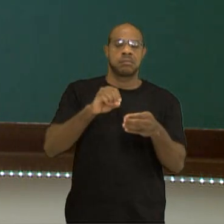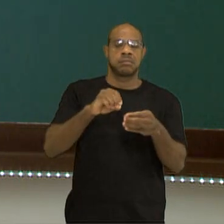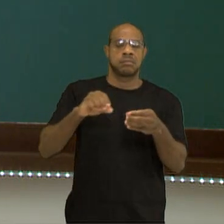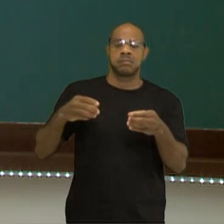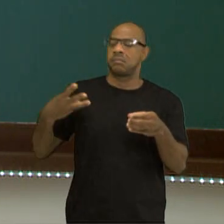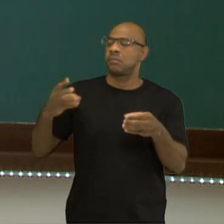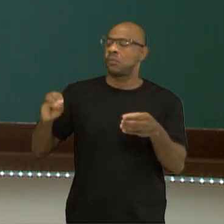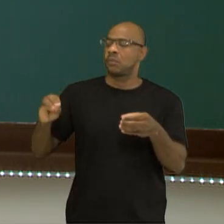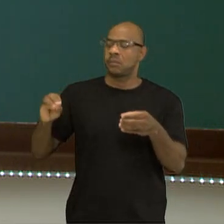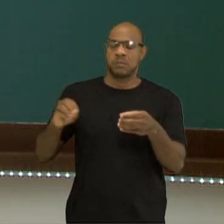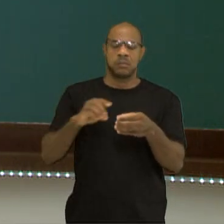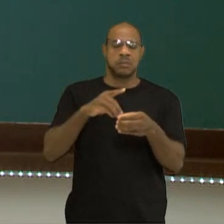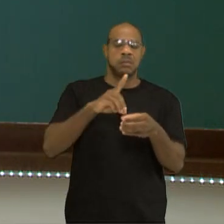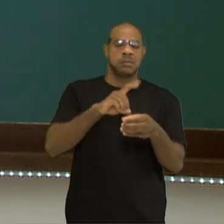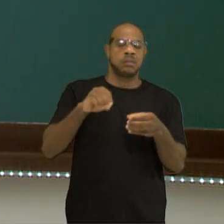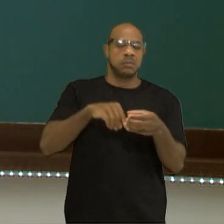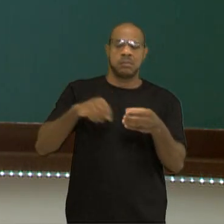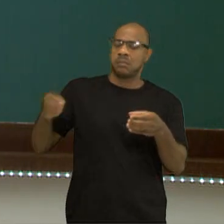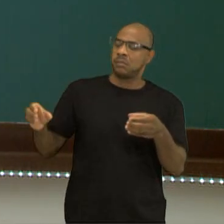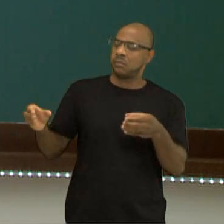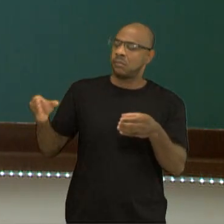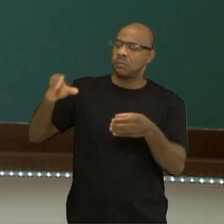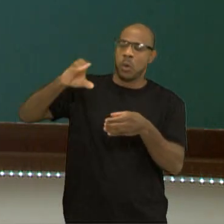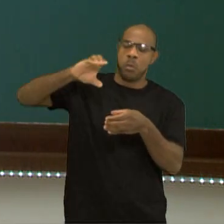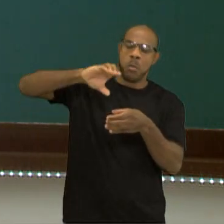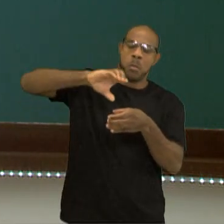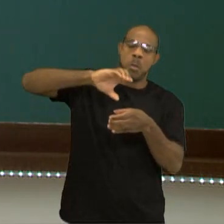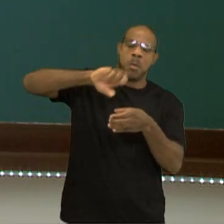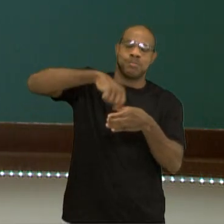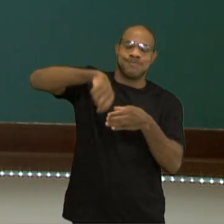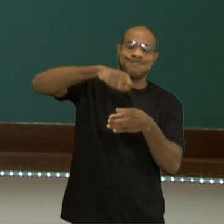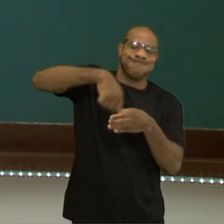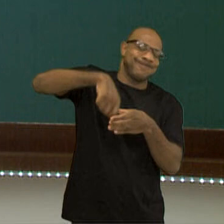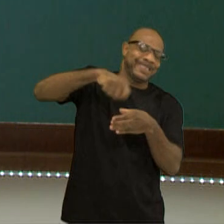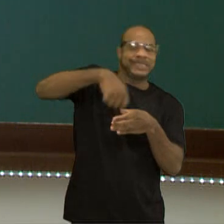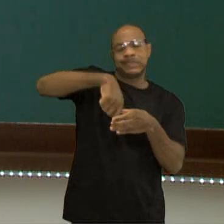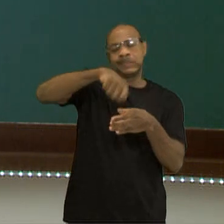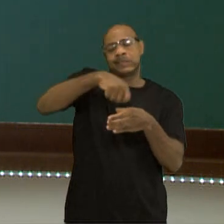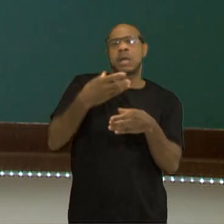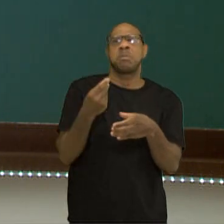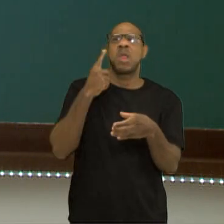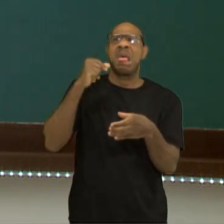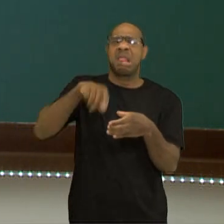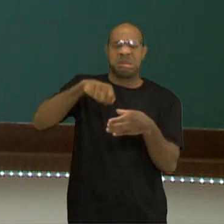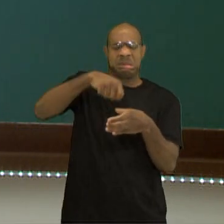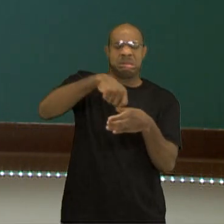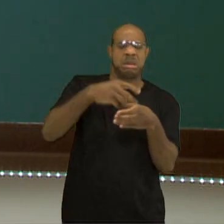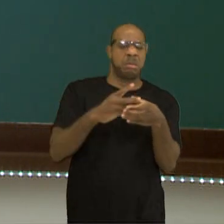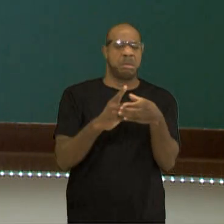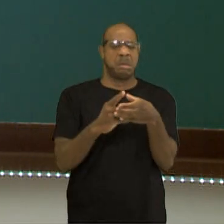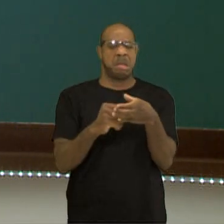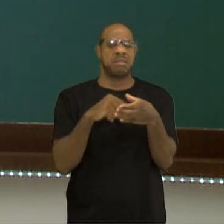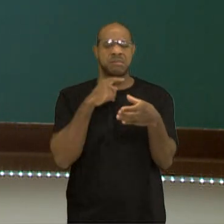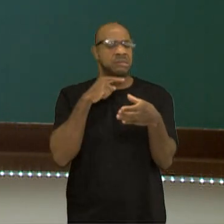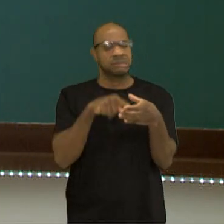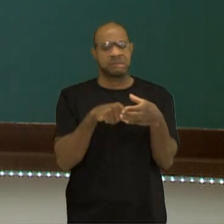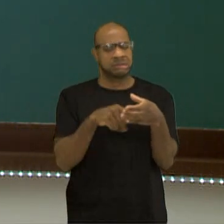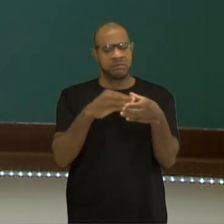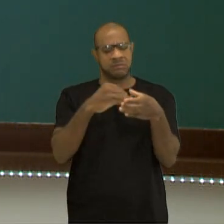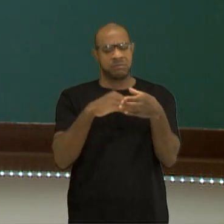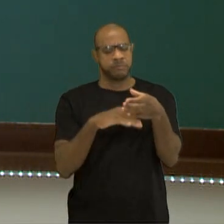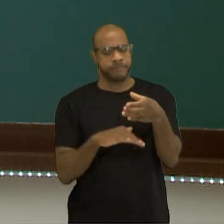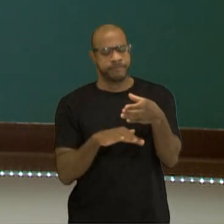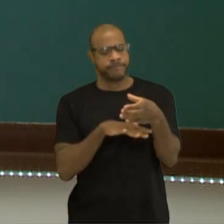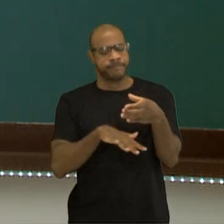em 100 ml de água, eu estou extrapolando o coeficiente de solubilidade e aí esse excesso de sal vai estar lá no